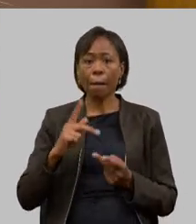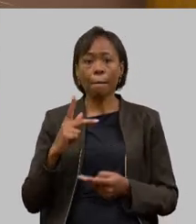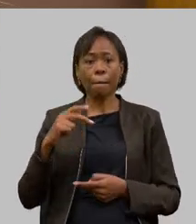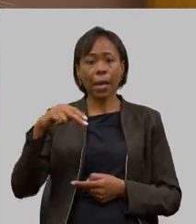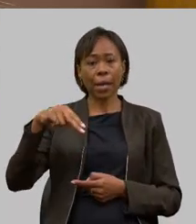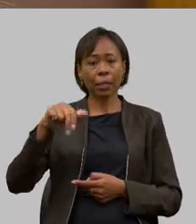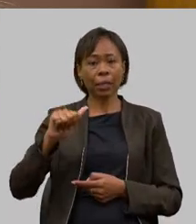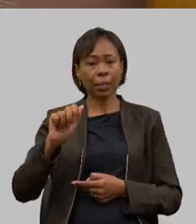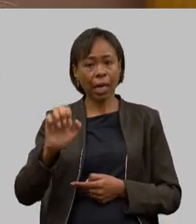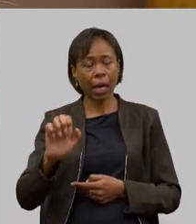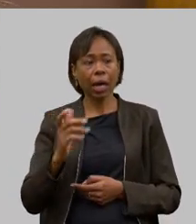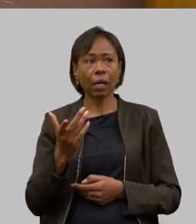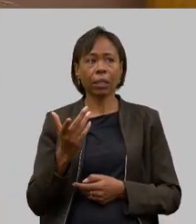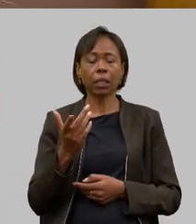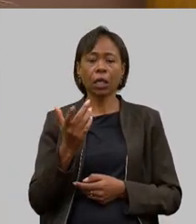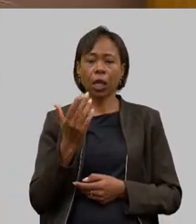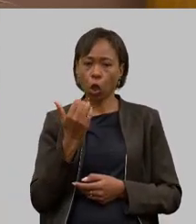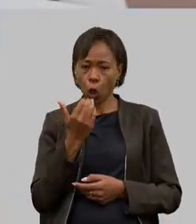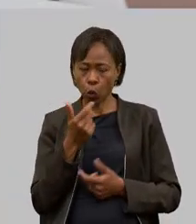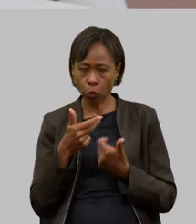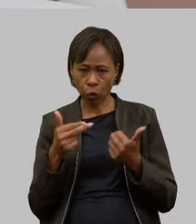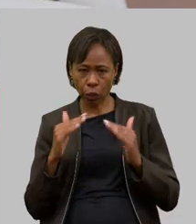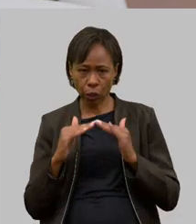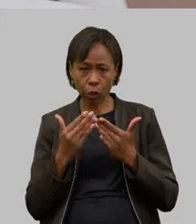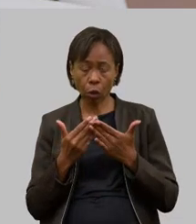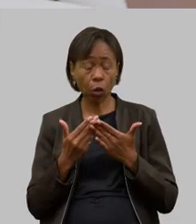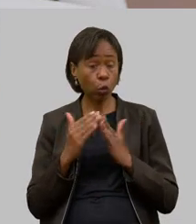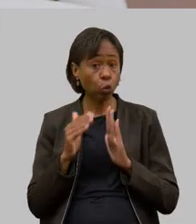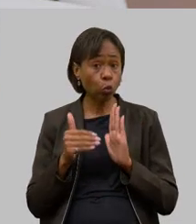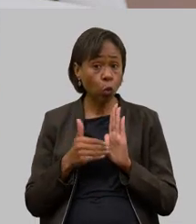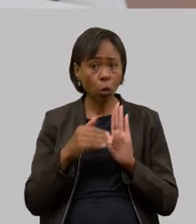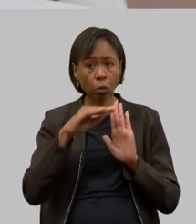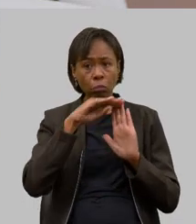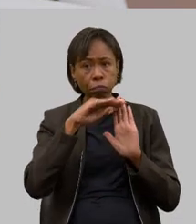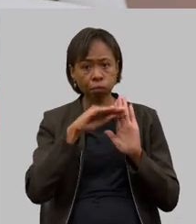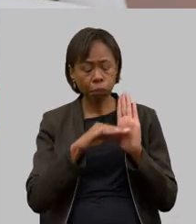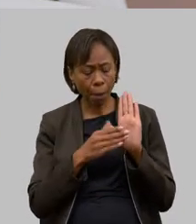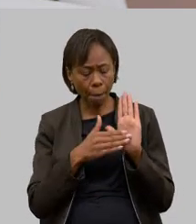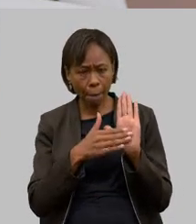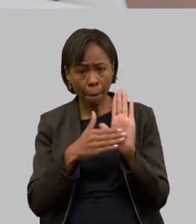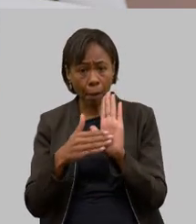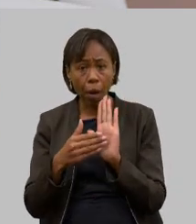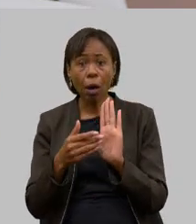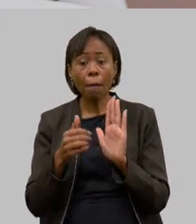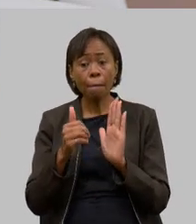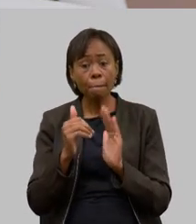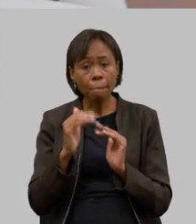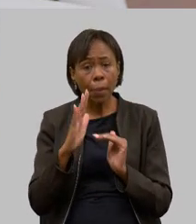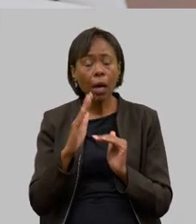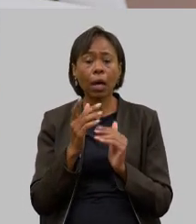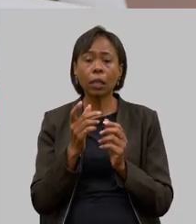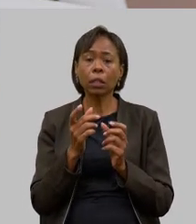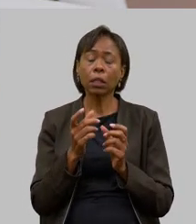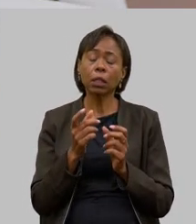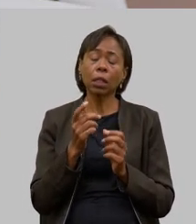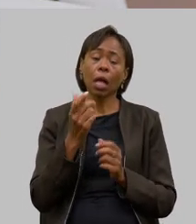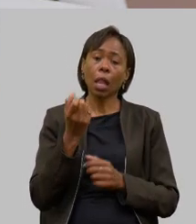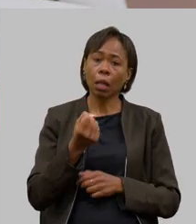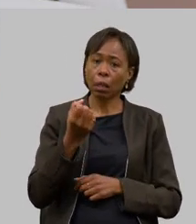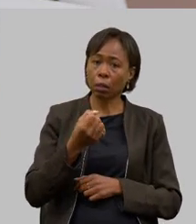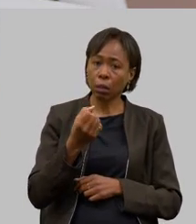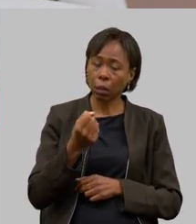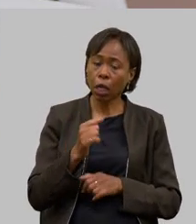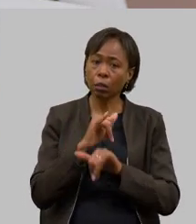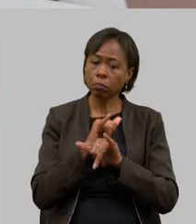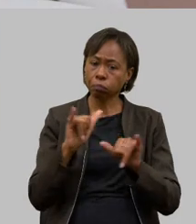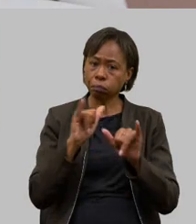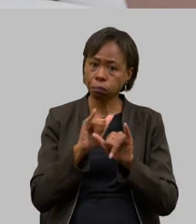então são todos os programas que nós estamos trazendo para aumentar o consumo do leite divulgar e ampliar o consumo desse produto